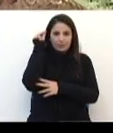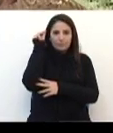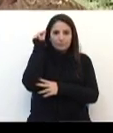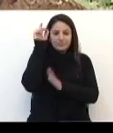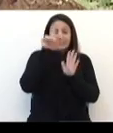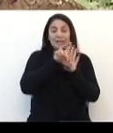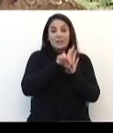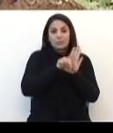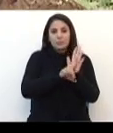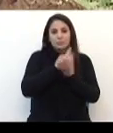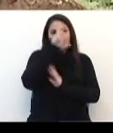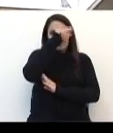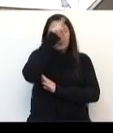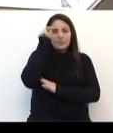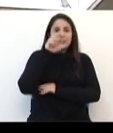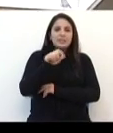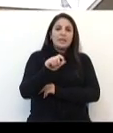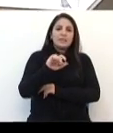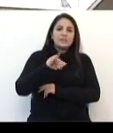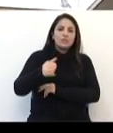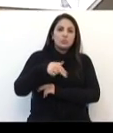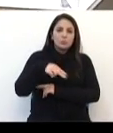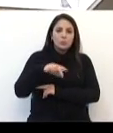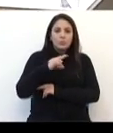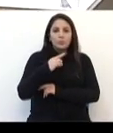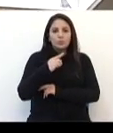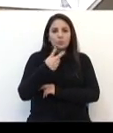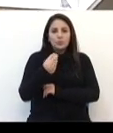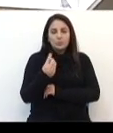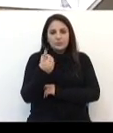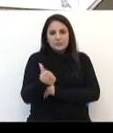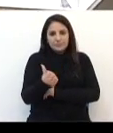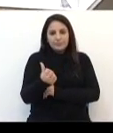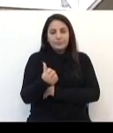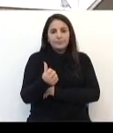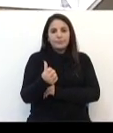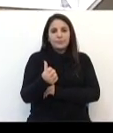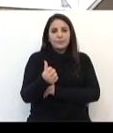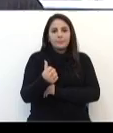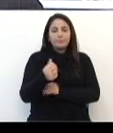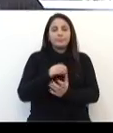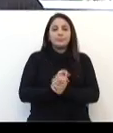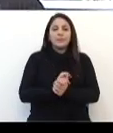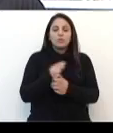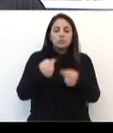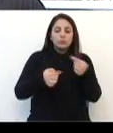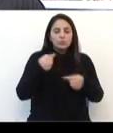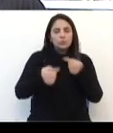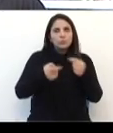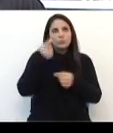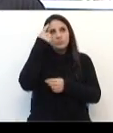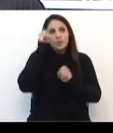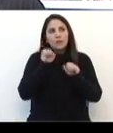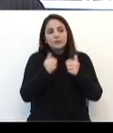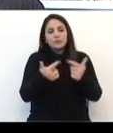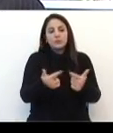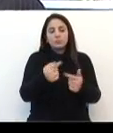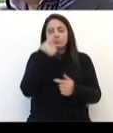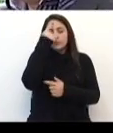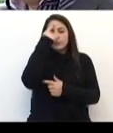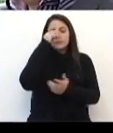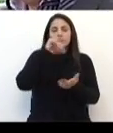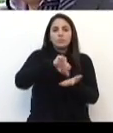julho de 2006, com o objetivo de discutir e planejar ações pensando no meio ambiente.